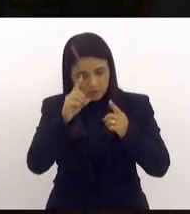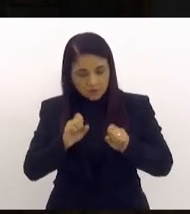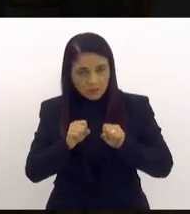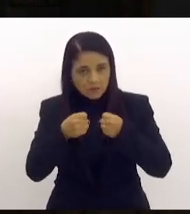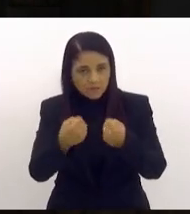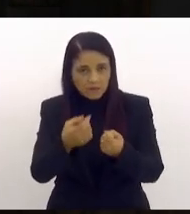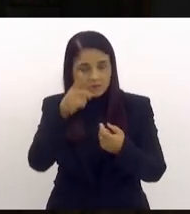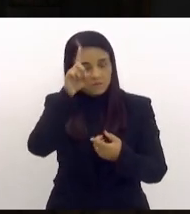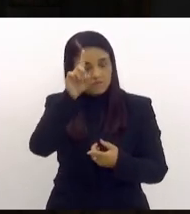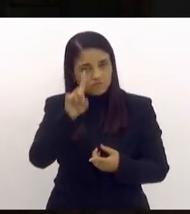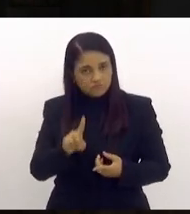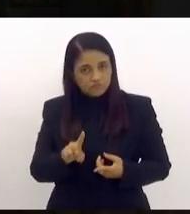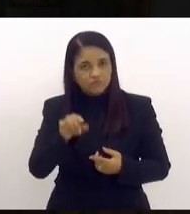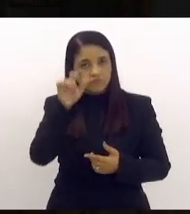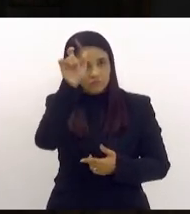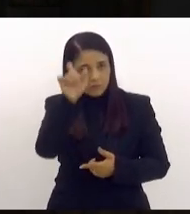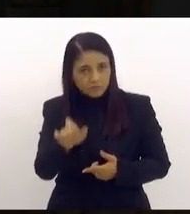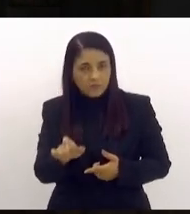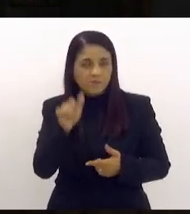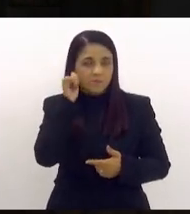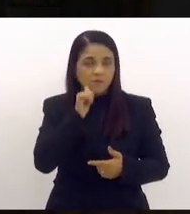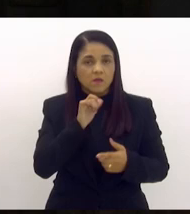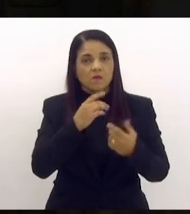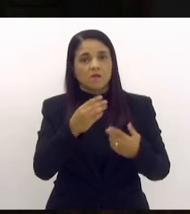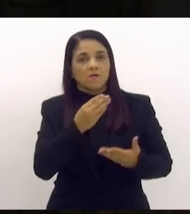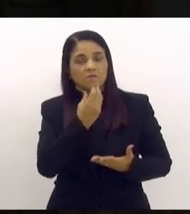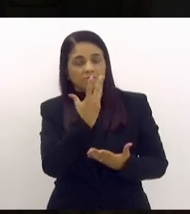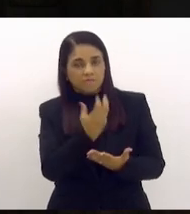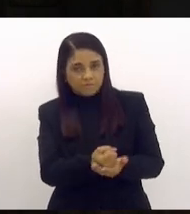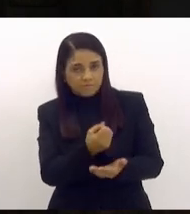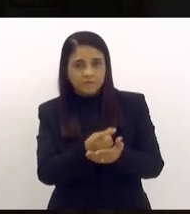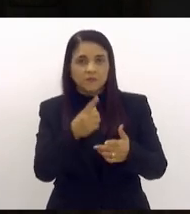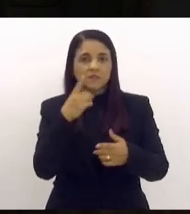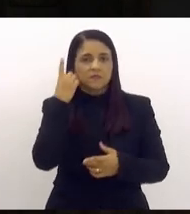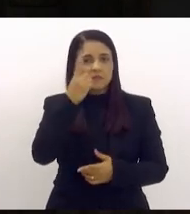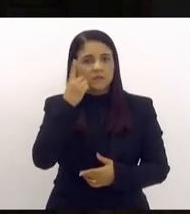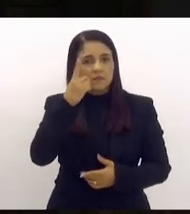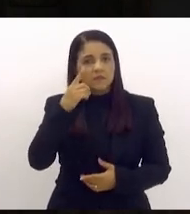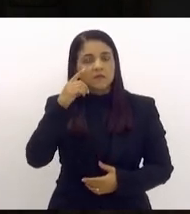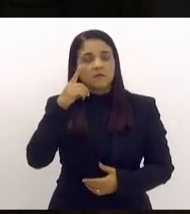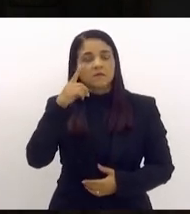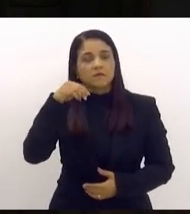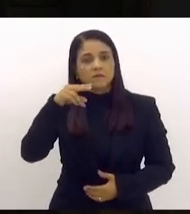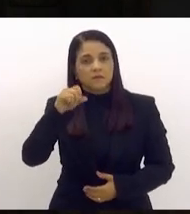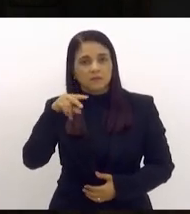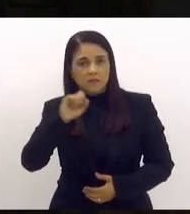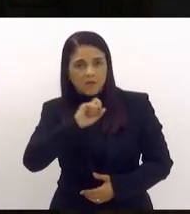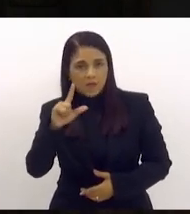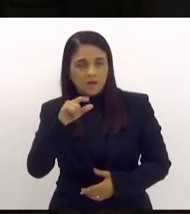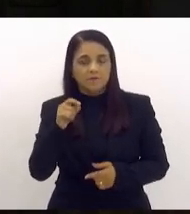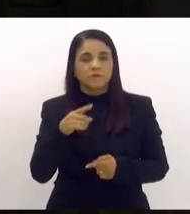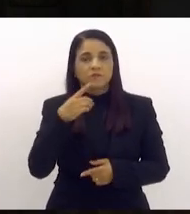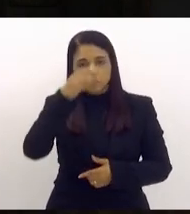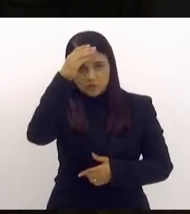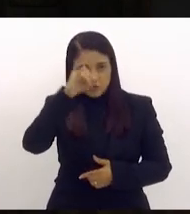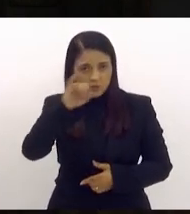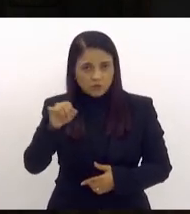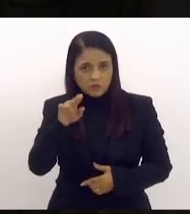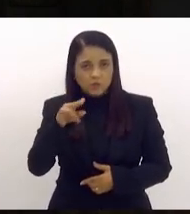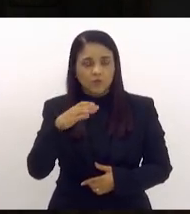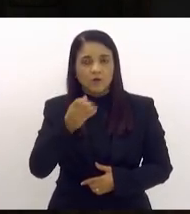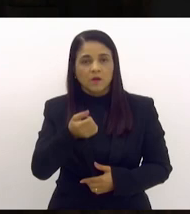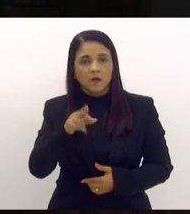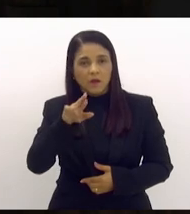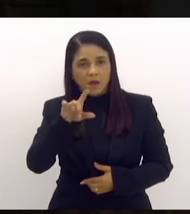Favorável. Relatores, deputado Rogério Lisboa, Daniela Guerreiro, Daniela Guerreiro, Tia Ju, Tio Carlos, Milton Rangel,